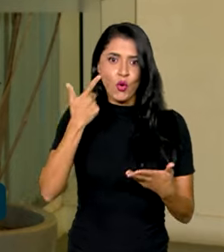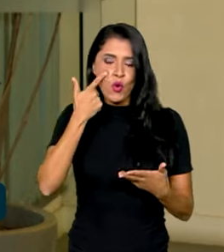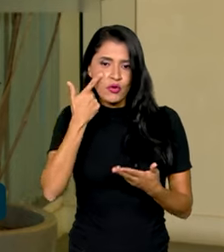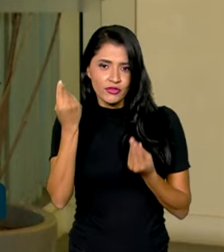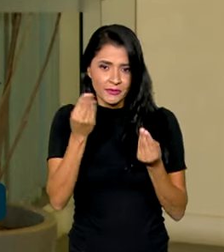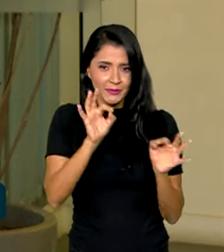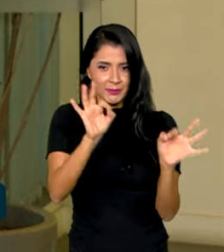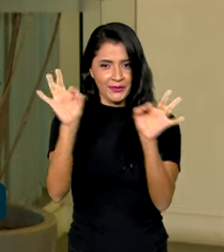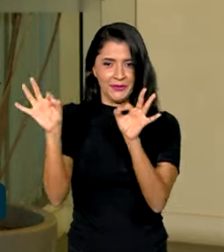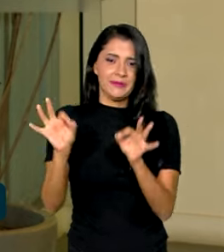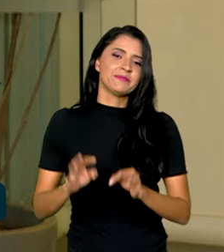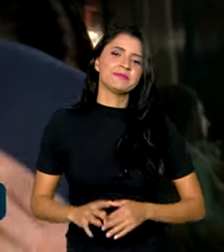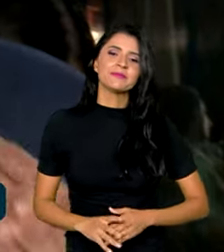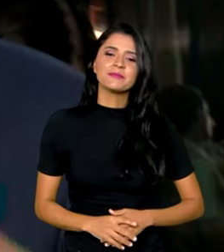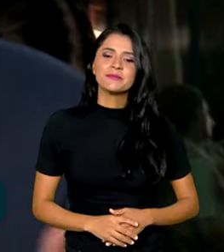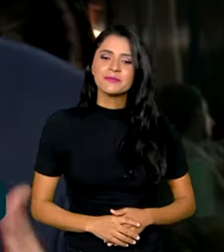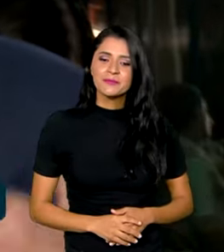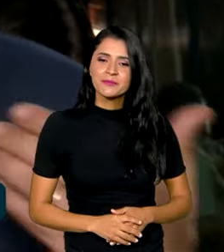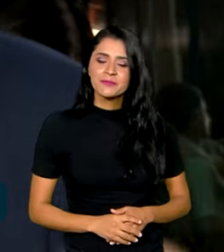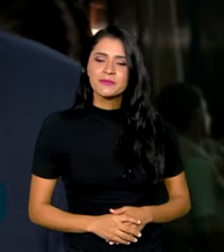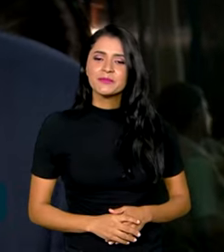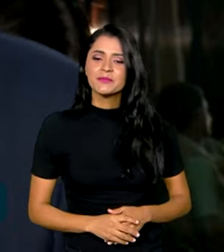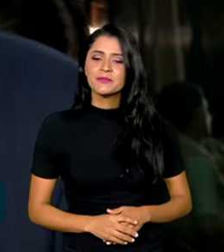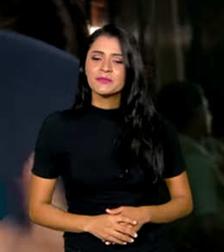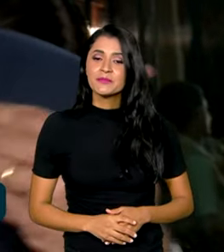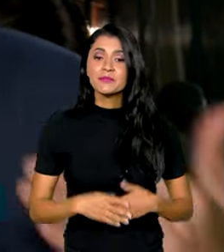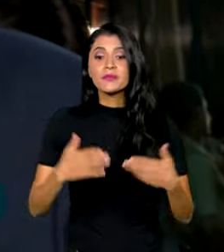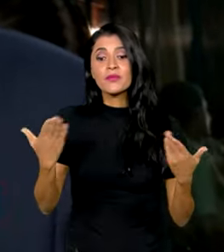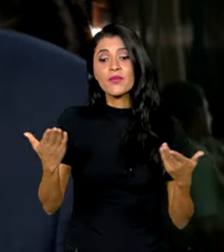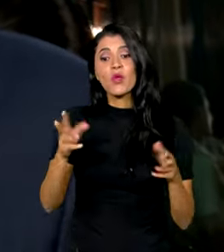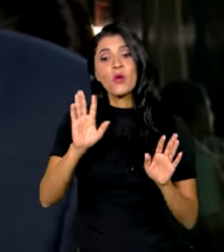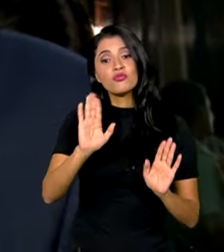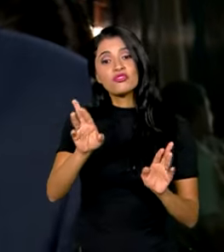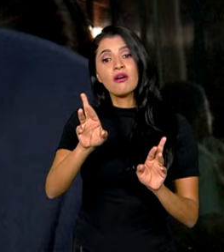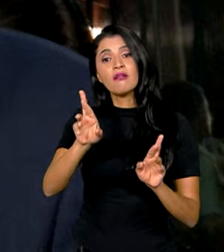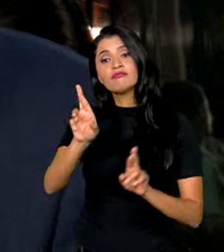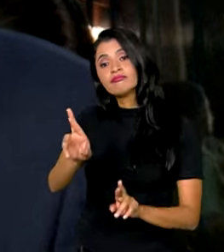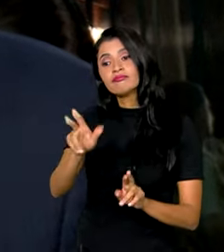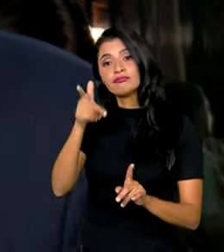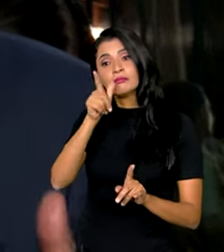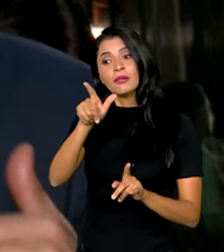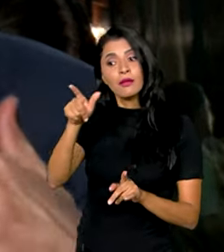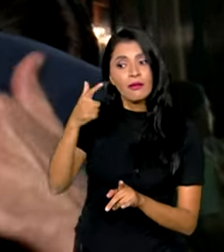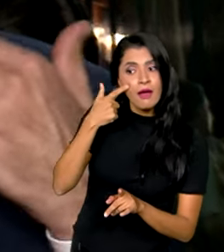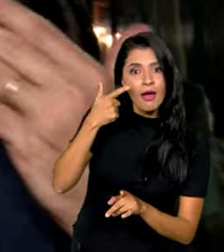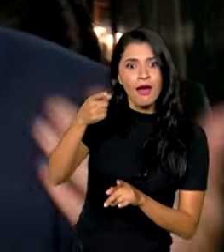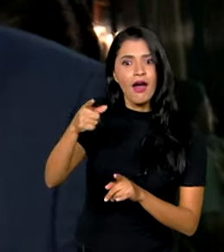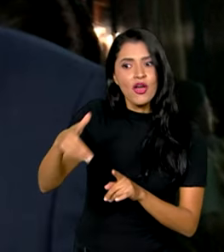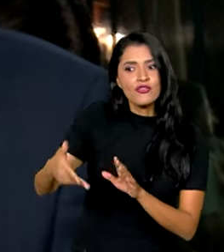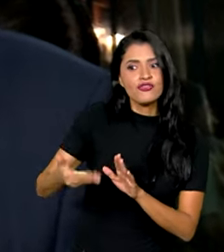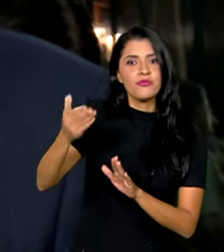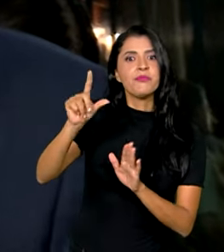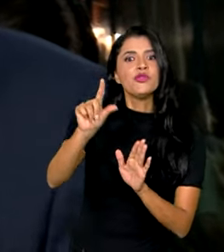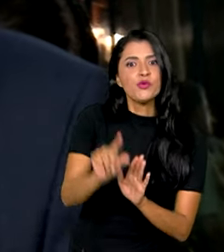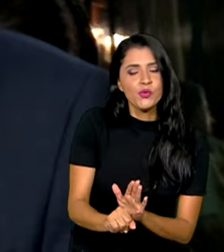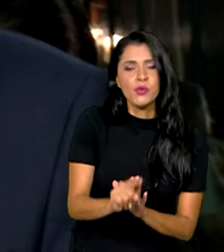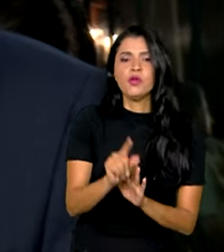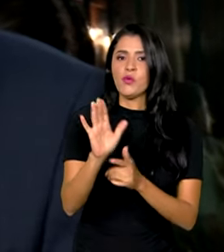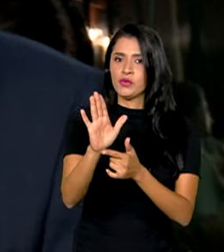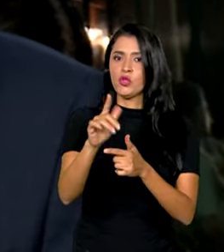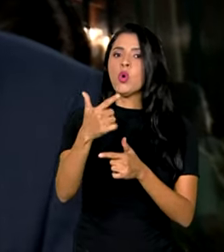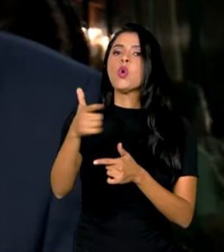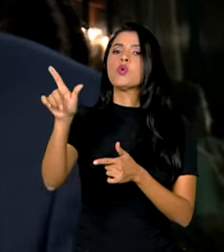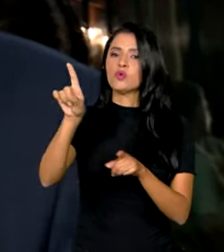Central. Acompanhe. O Copom, como esperado, fez mais um corte, sinalizando que outros virão.